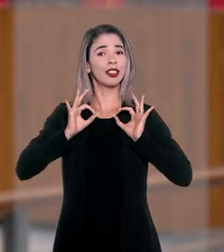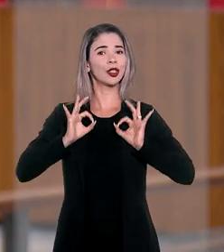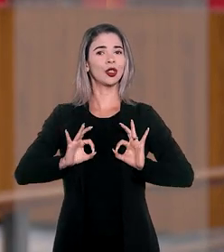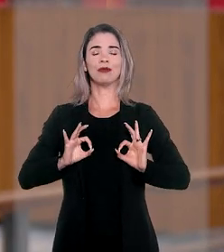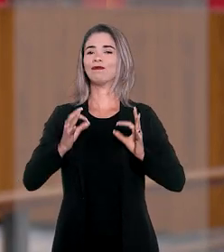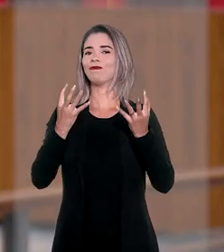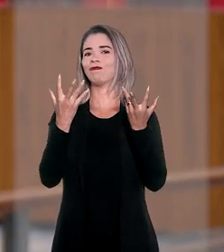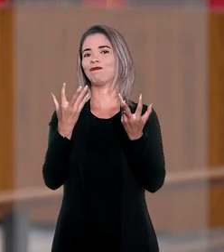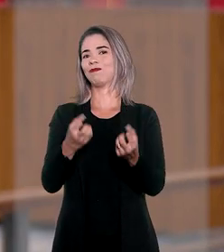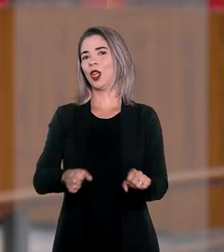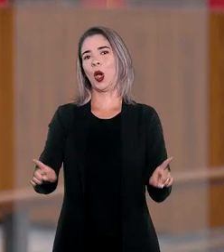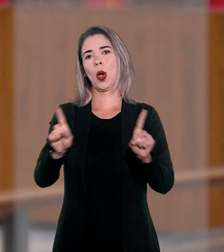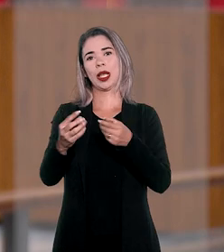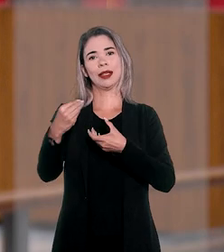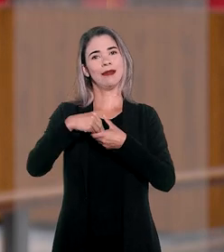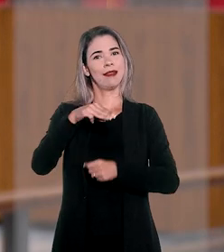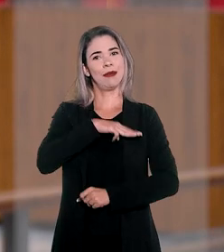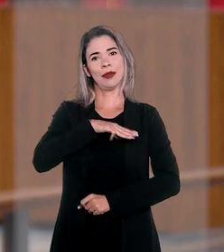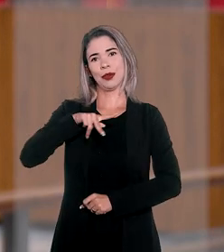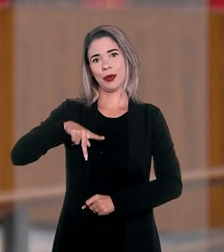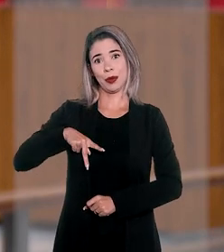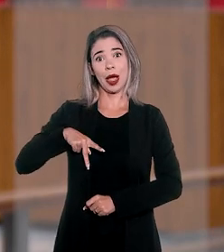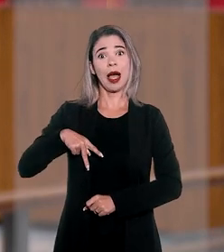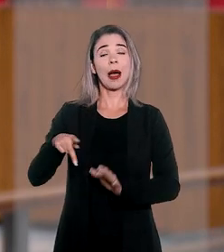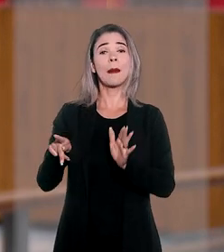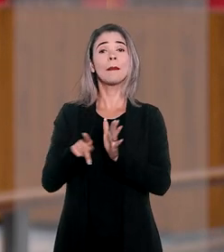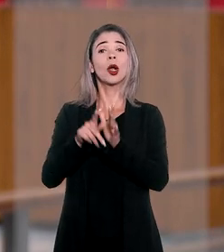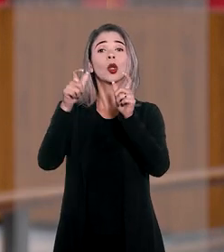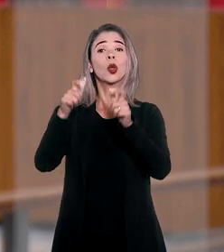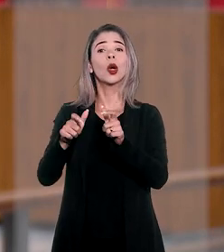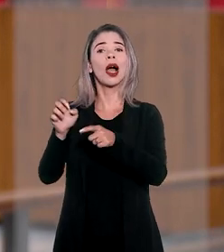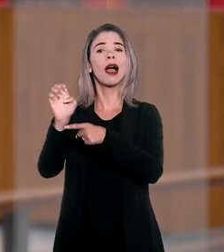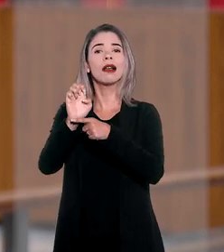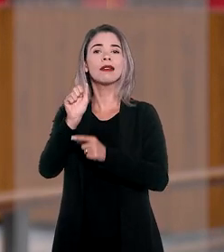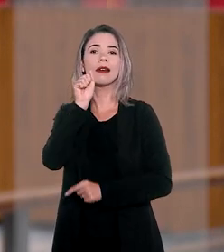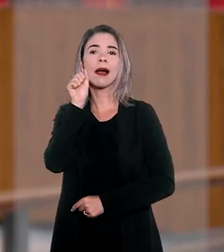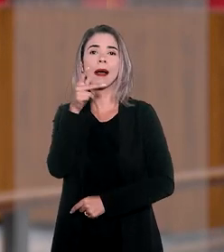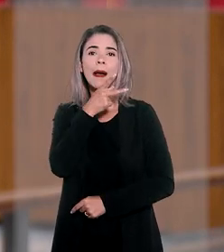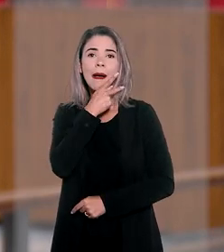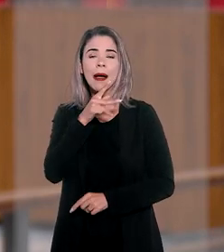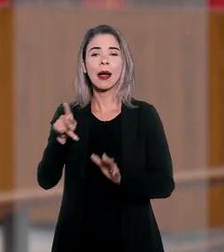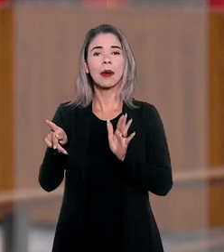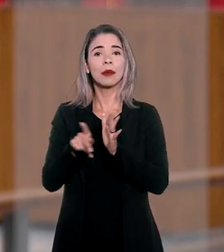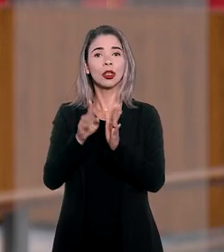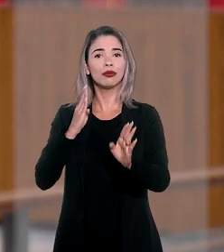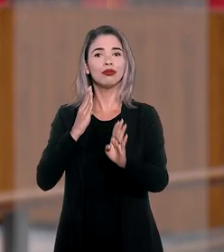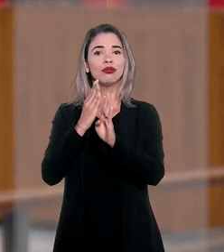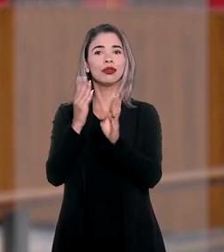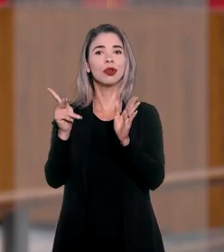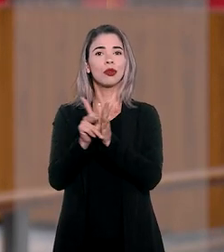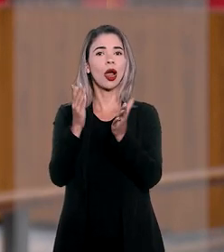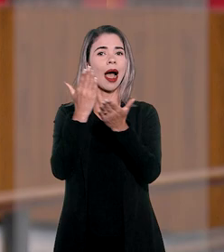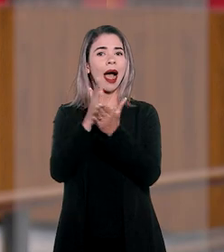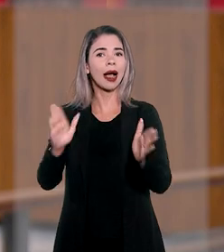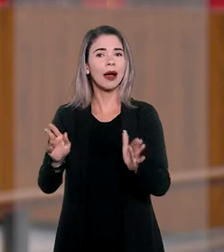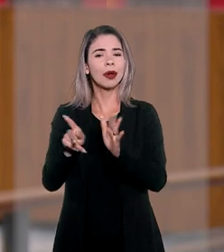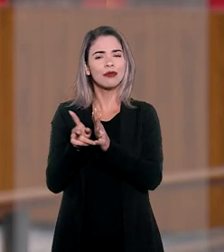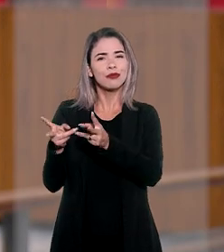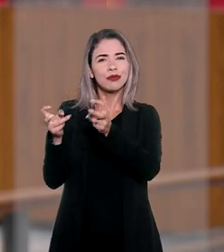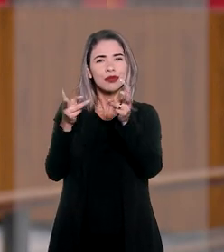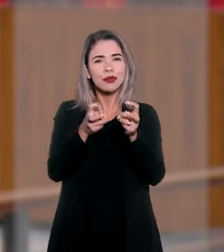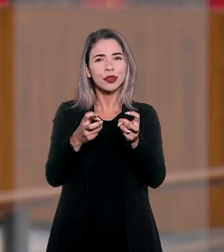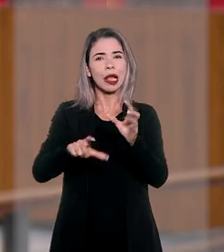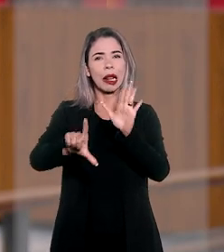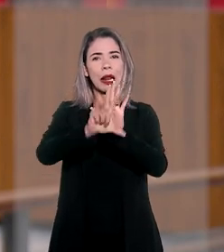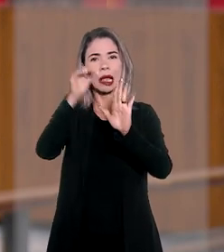conduta inadmissível no Ministério Público Federal, no Amapá, em meio à Operação Minamata, deflagrada para combater o garimpe